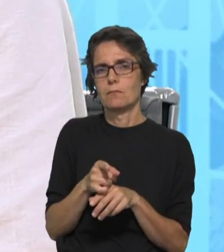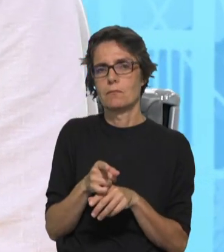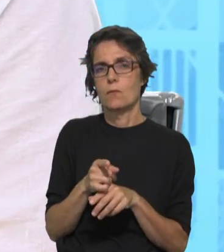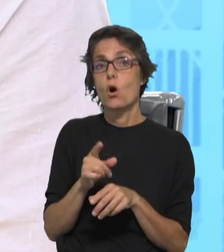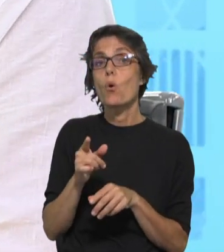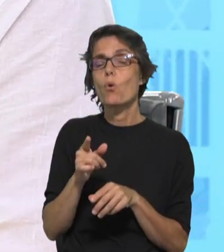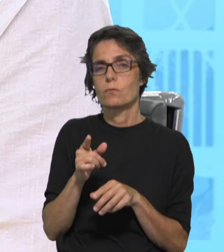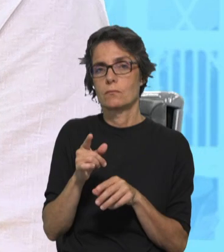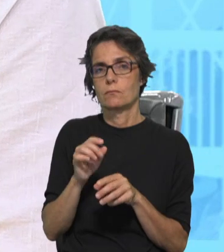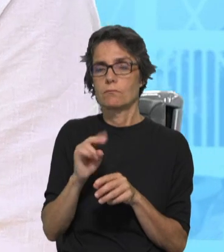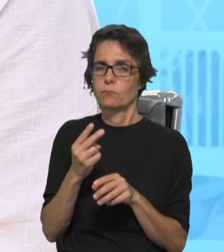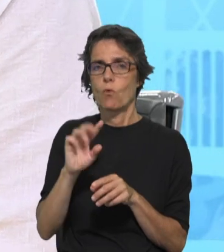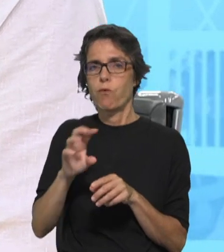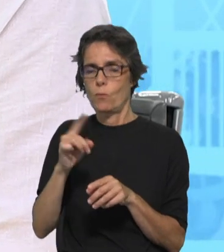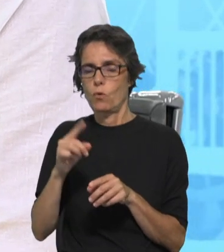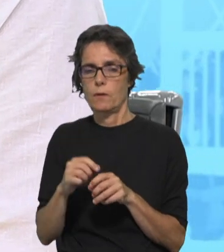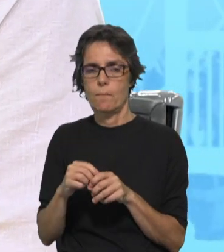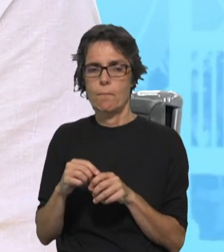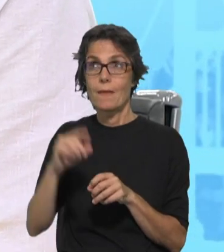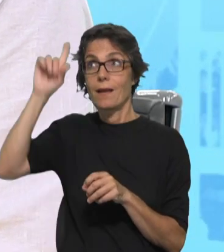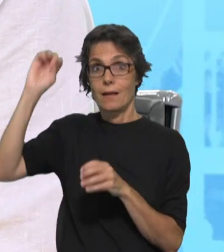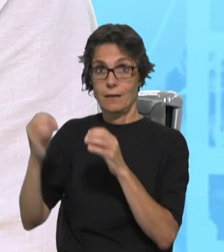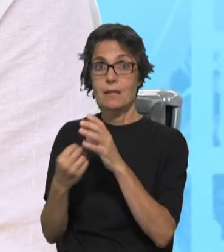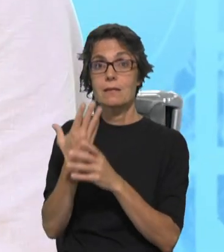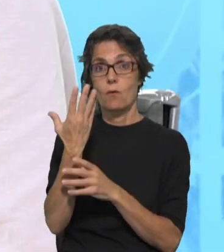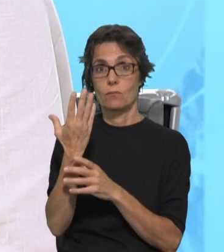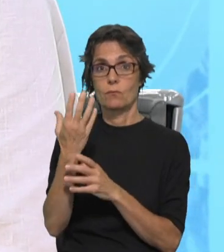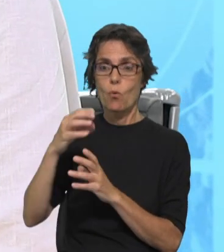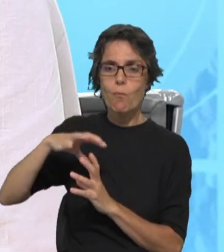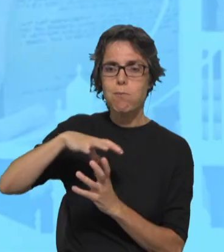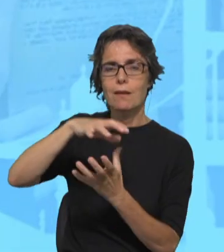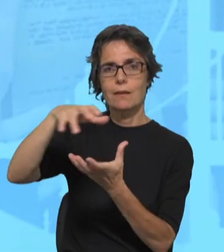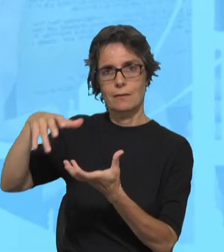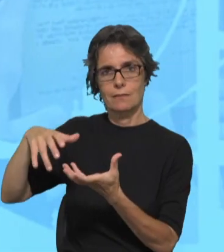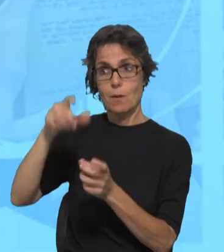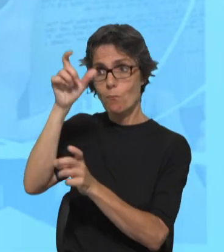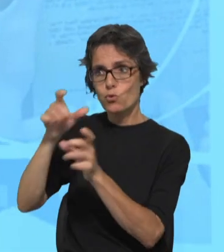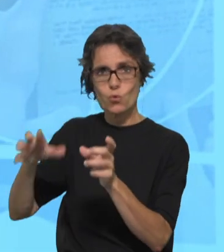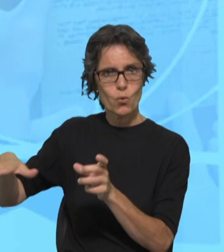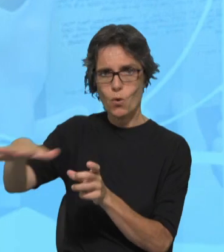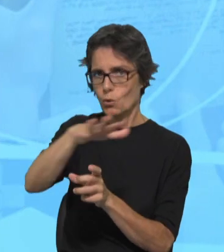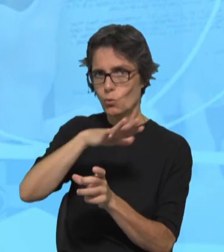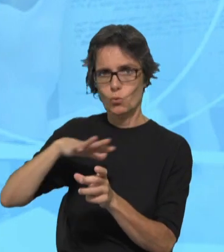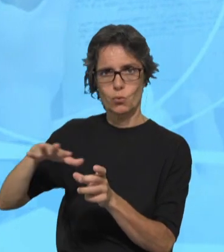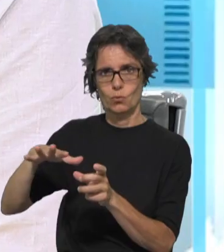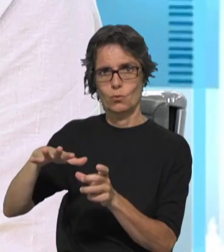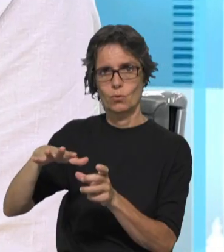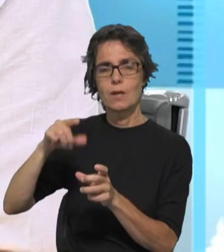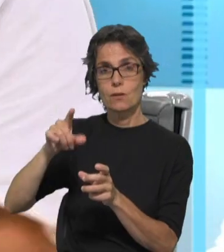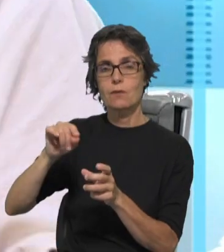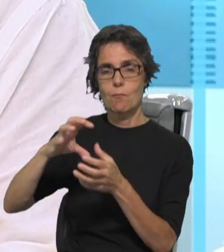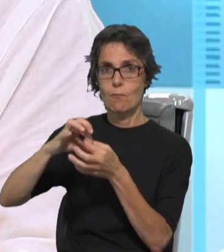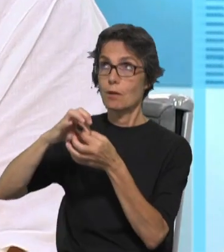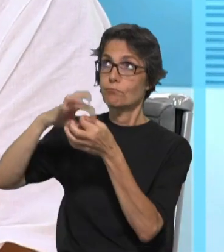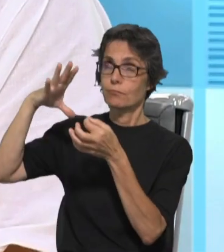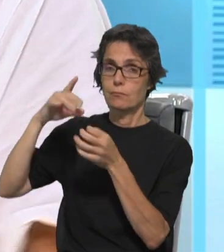criação, o não cuidado da casa comum, o não cuidado dos outros, que é também cuidar da casa comum, é a quebra da relação com Deus.